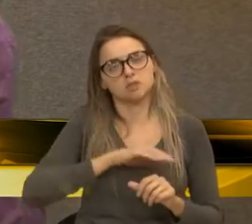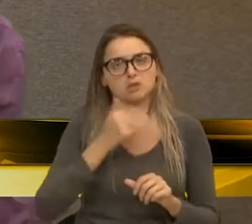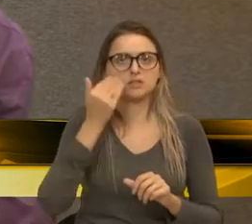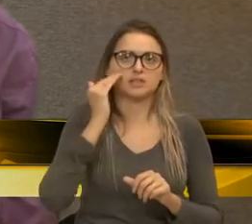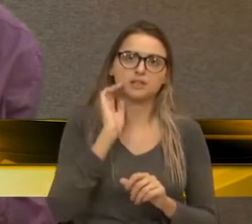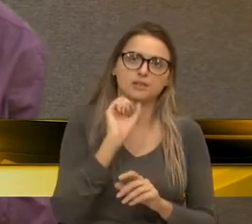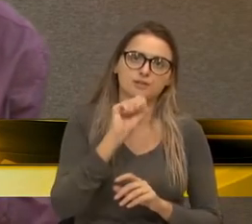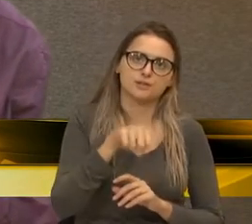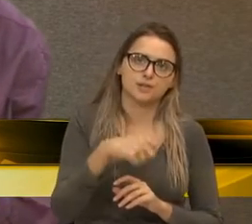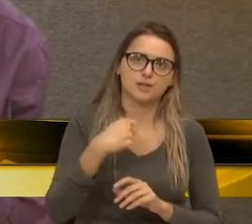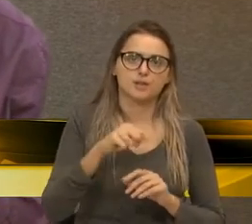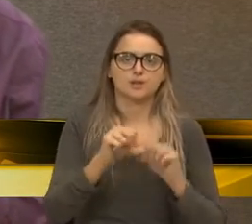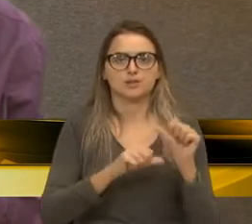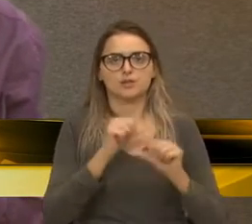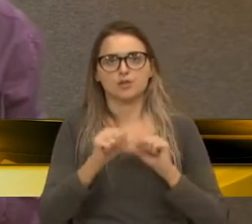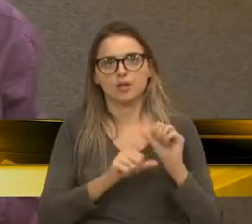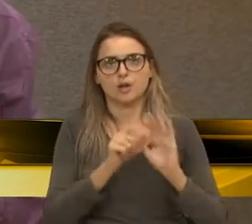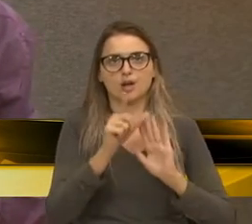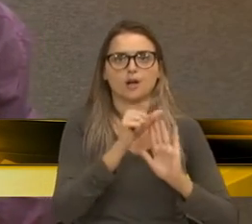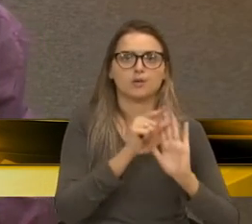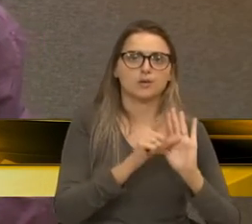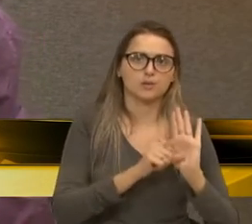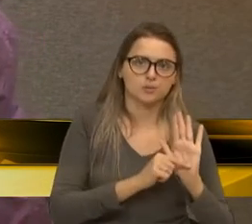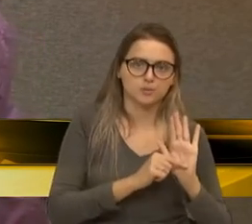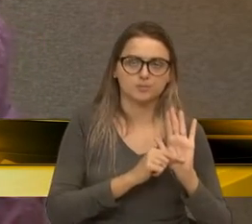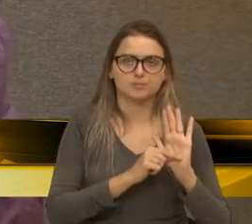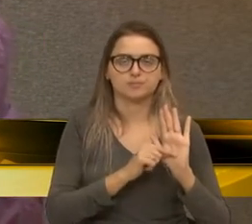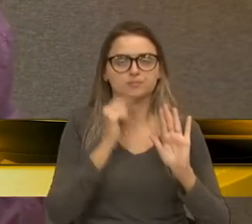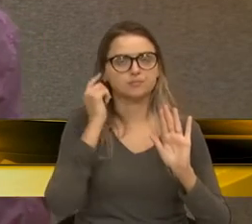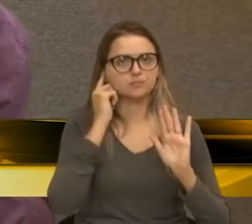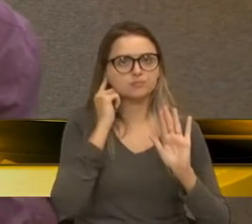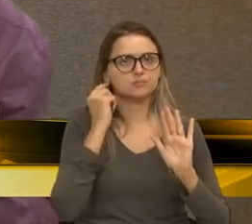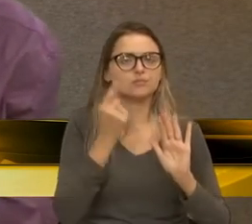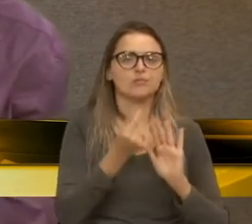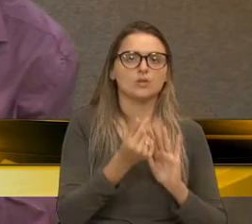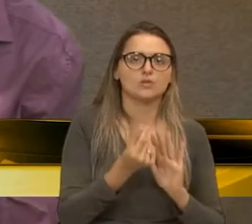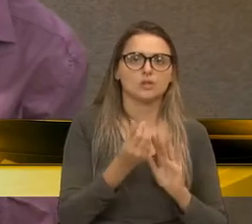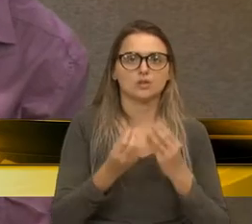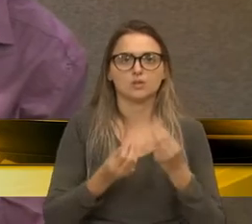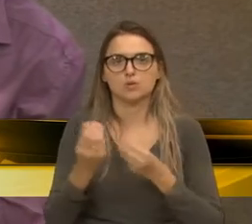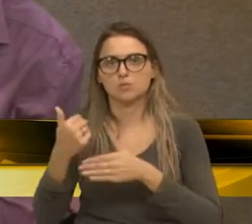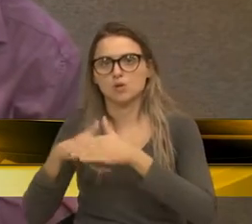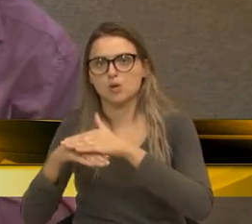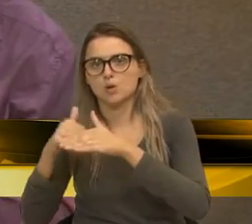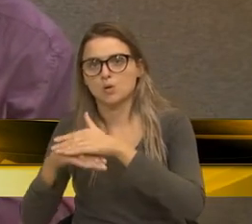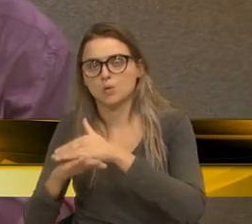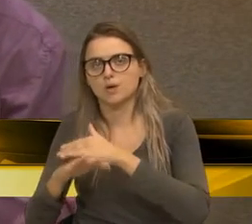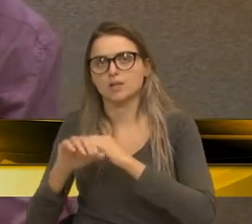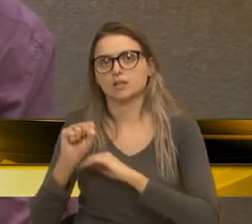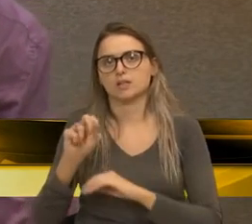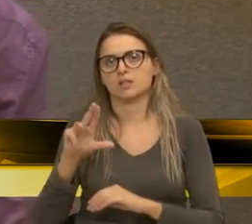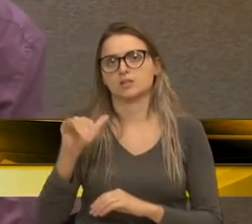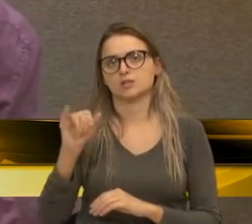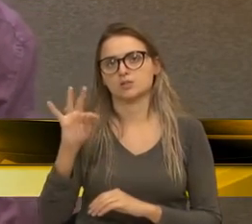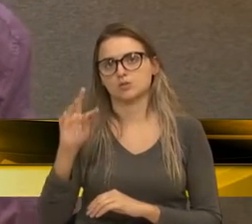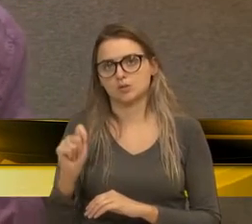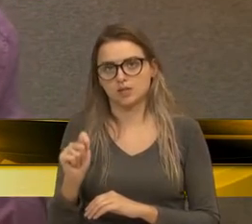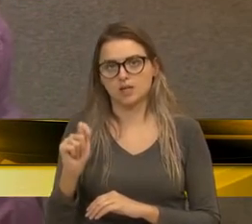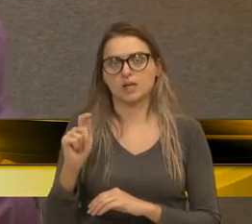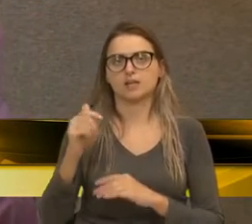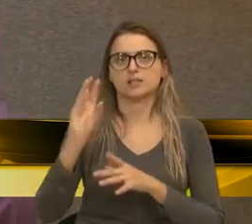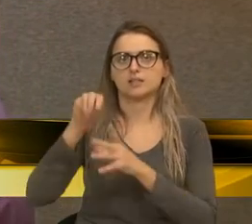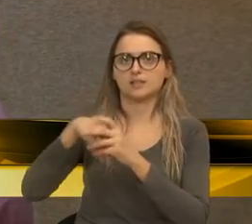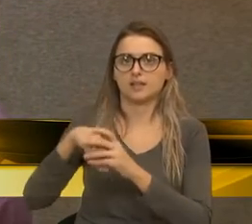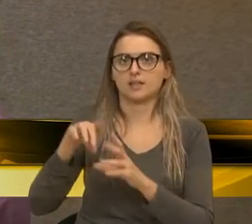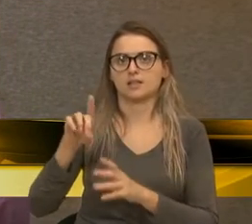A argumentação do governo municipal quanto ao custo de estocagem desta sucata, deste veículo no pátio do